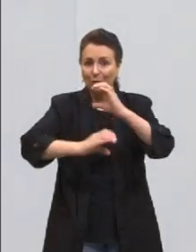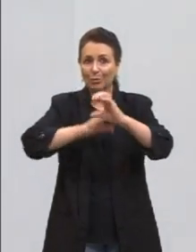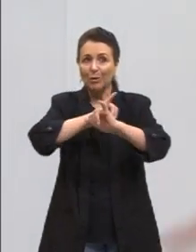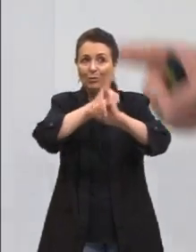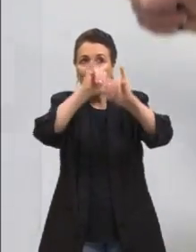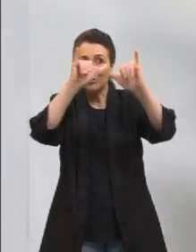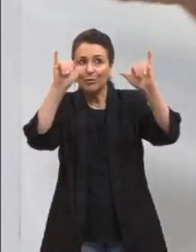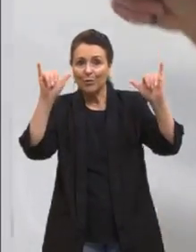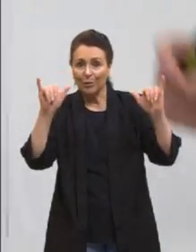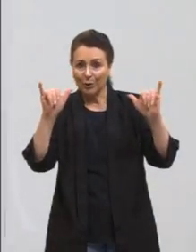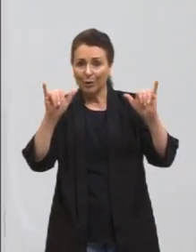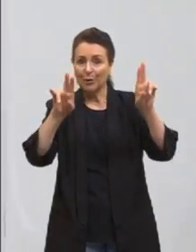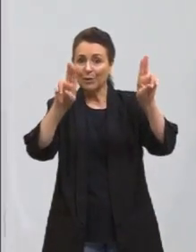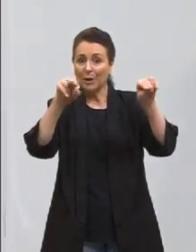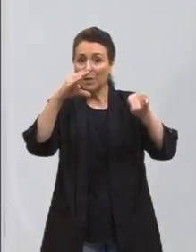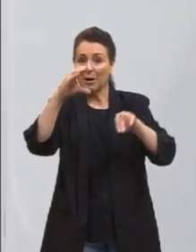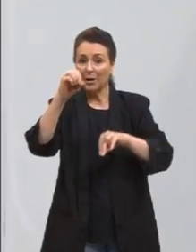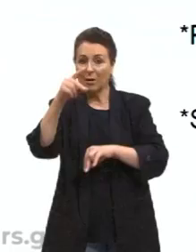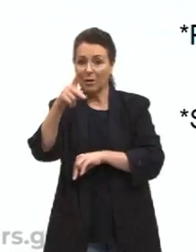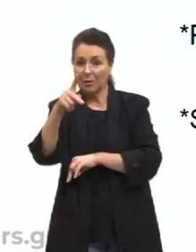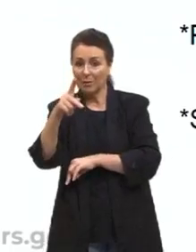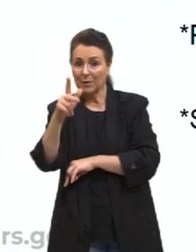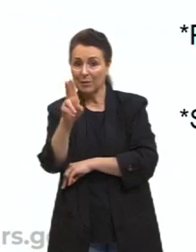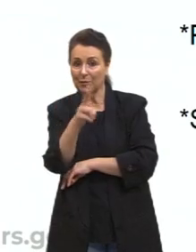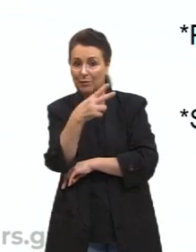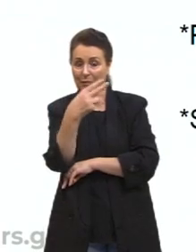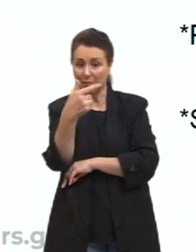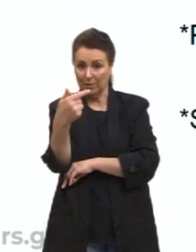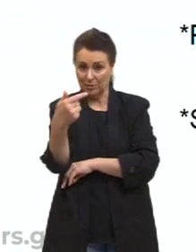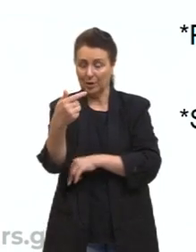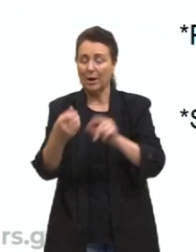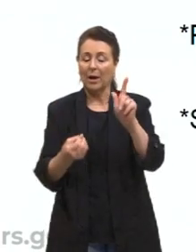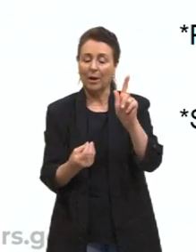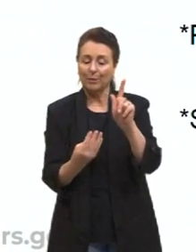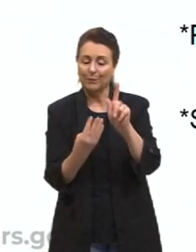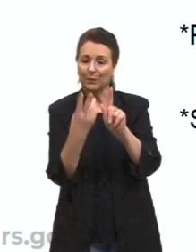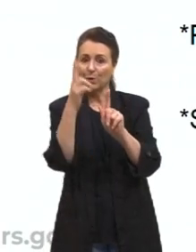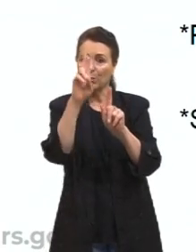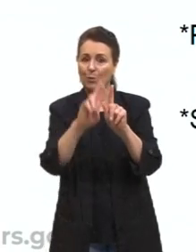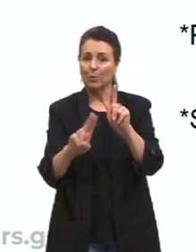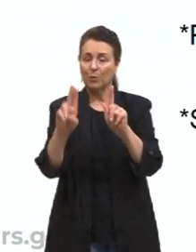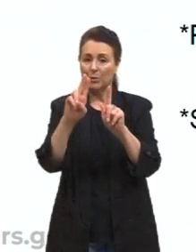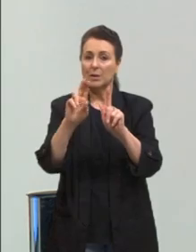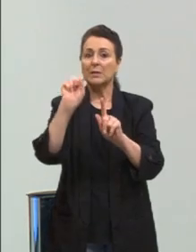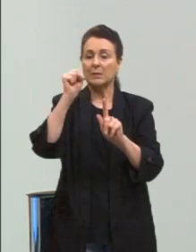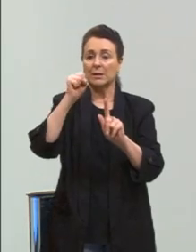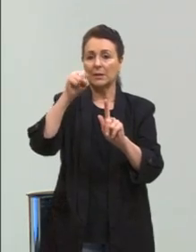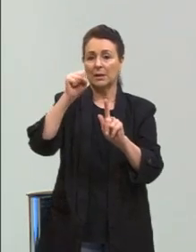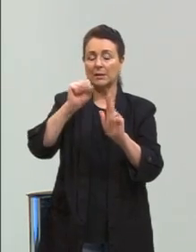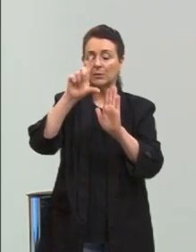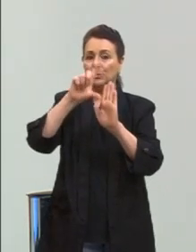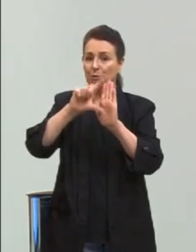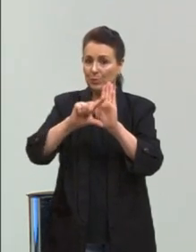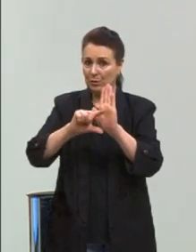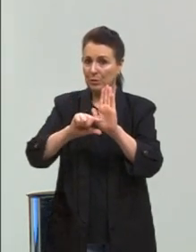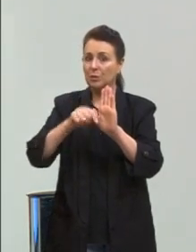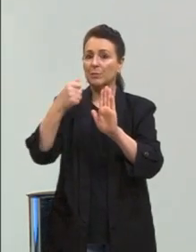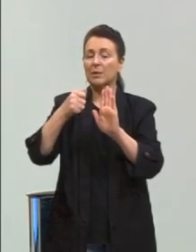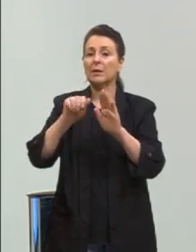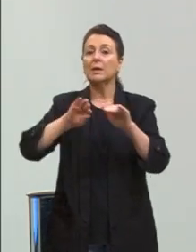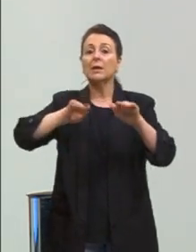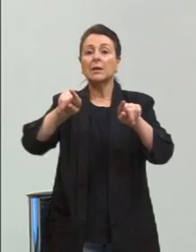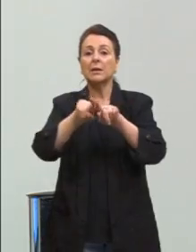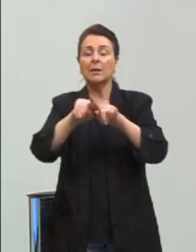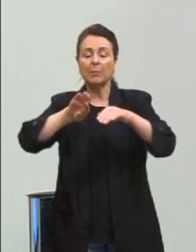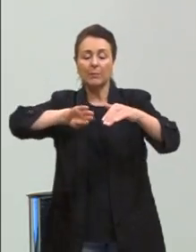Uma das questões é essa diminuição da emissão dos gases, né Douglas? Sim, essa diminuição, e aí a adaptação também